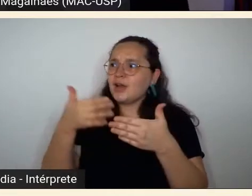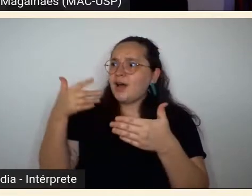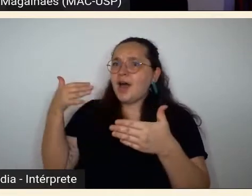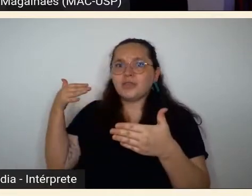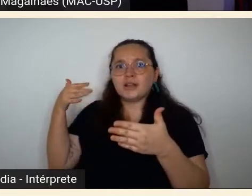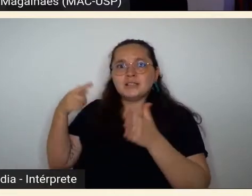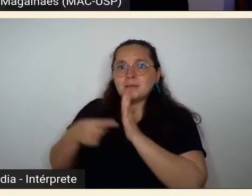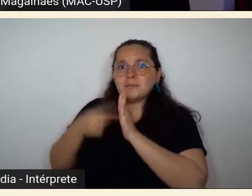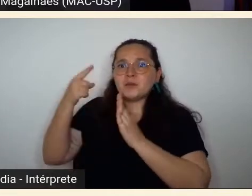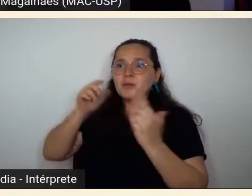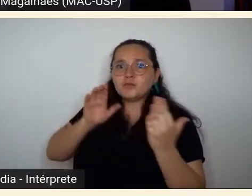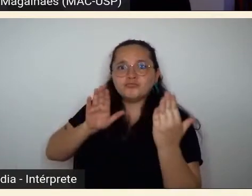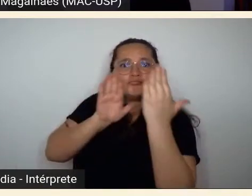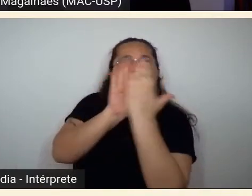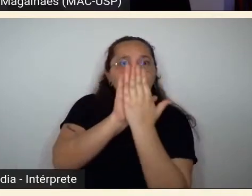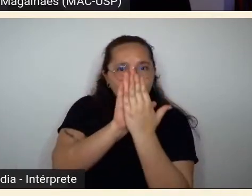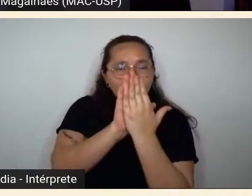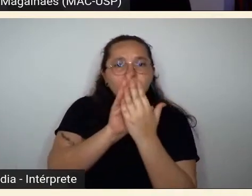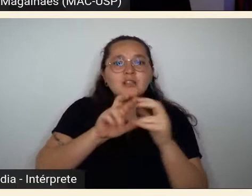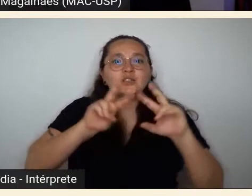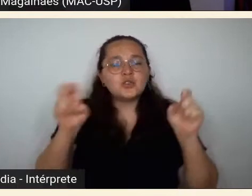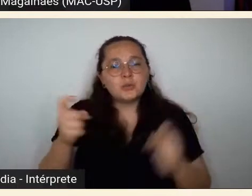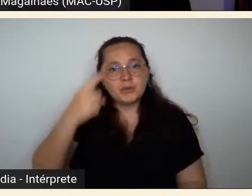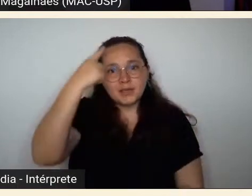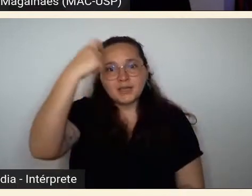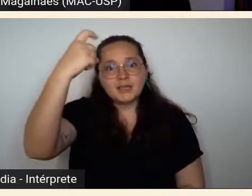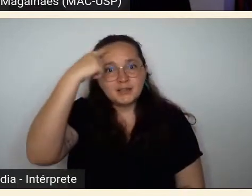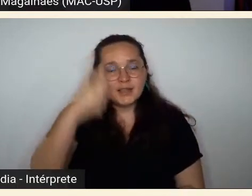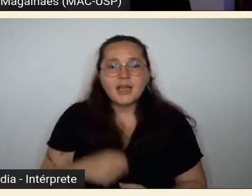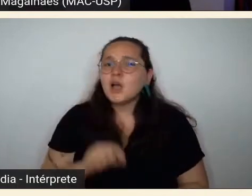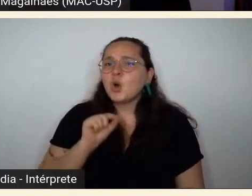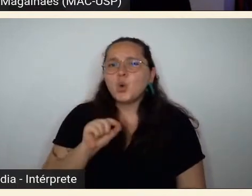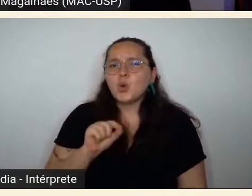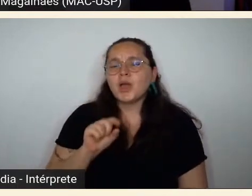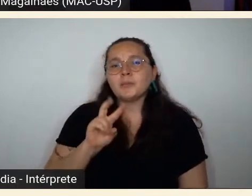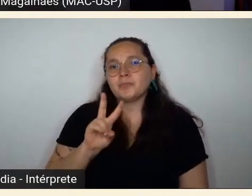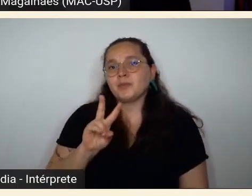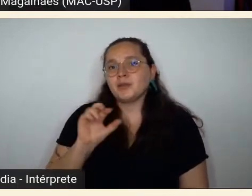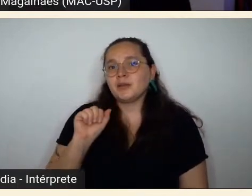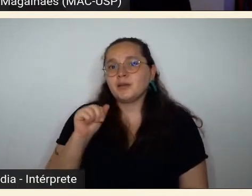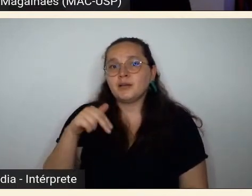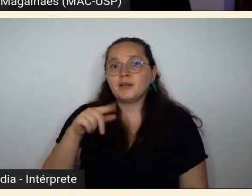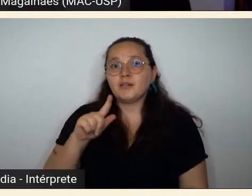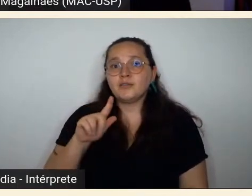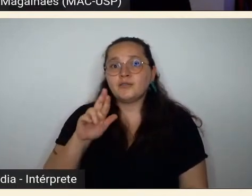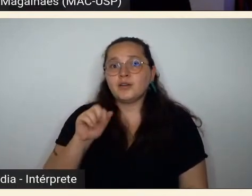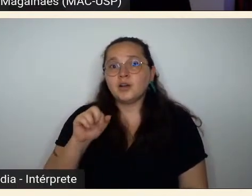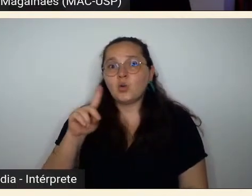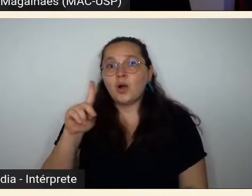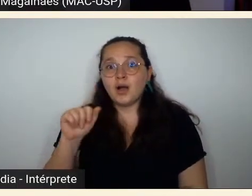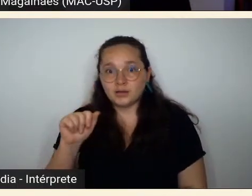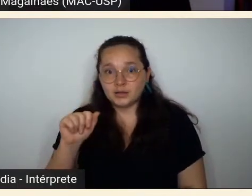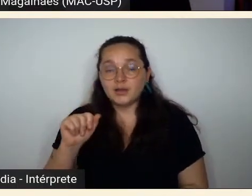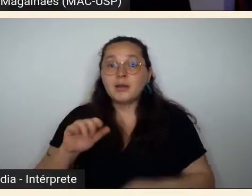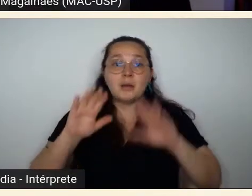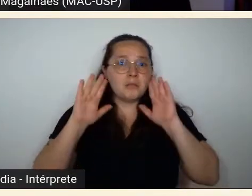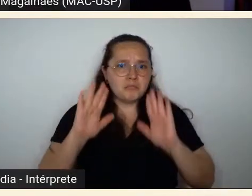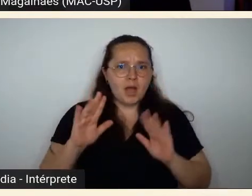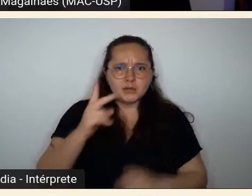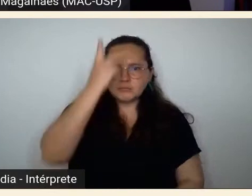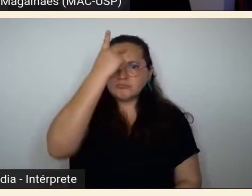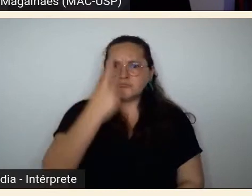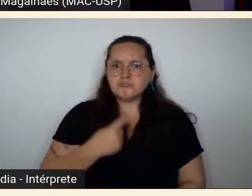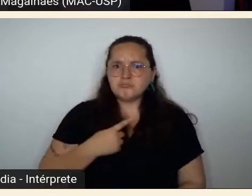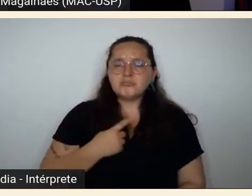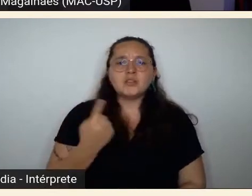modernismo, ideias de uma vanguarda não eurocêntrica e uma vanguarda fora dos